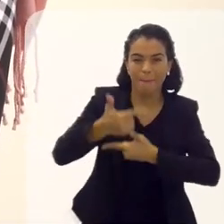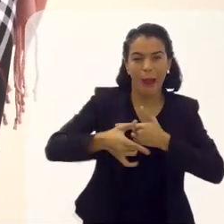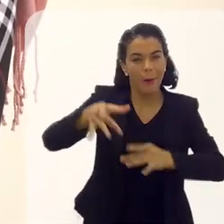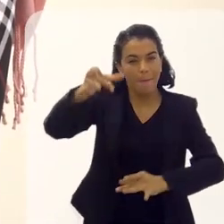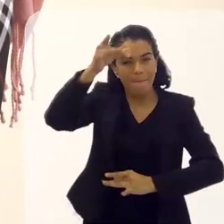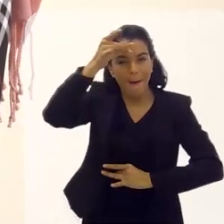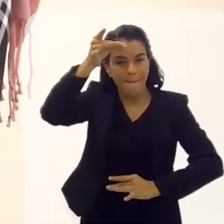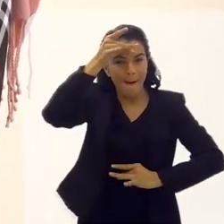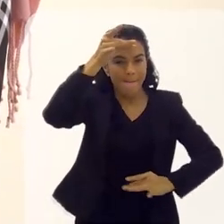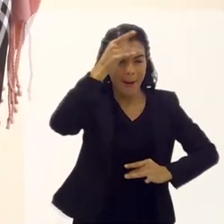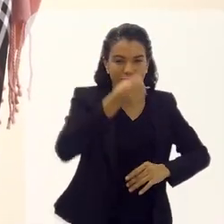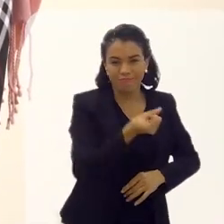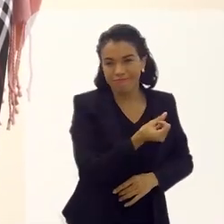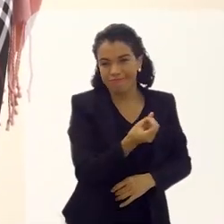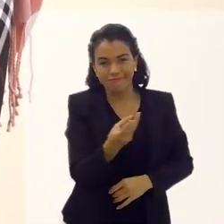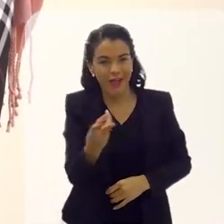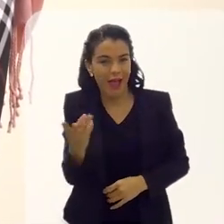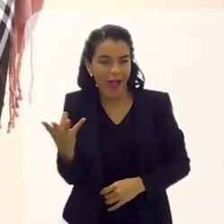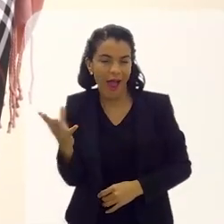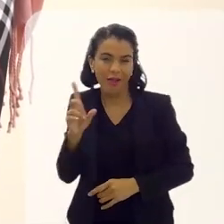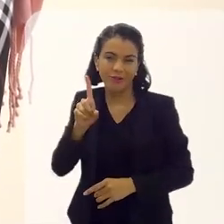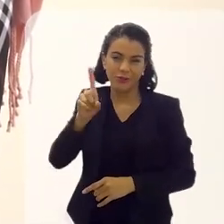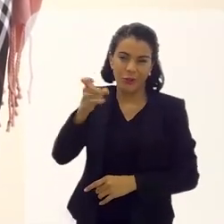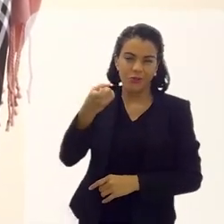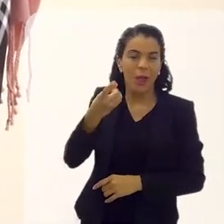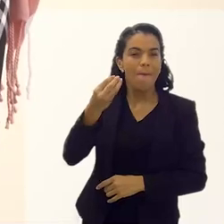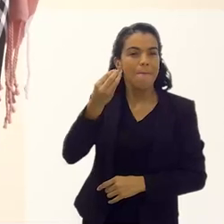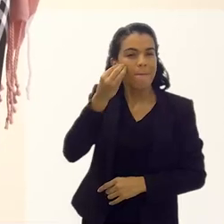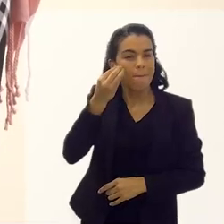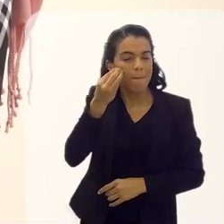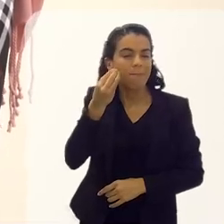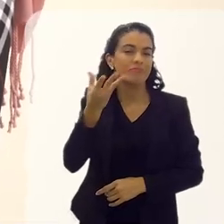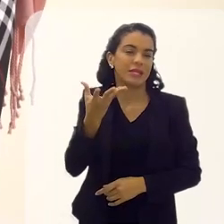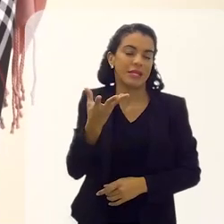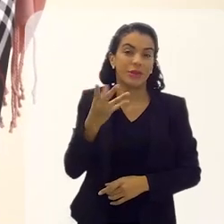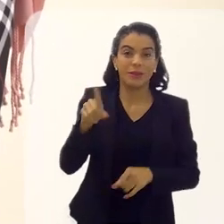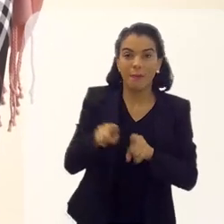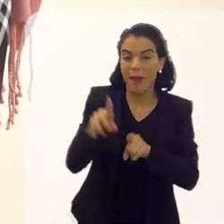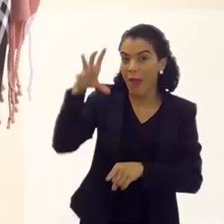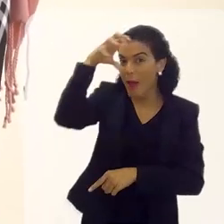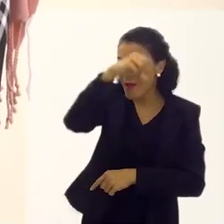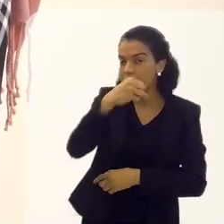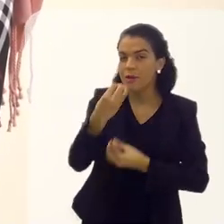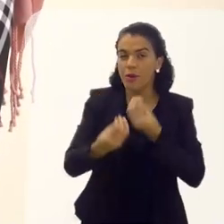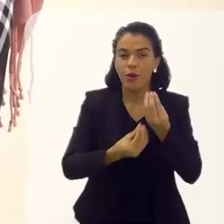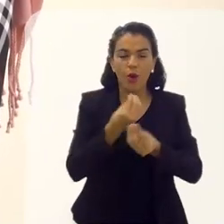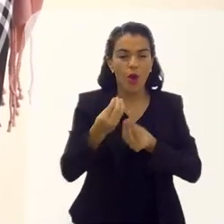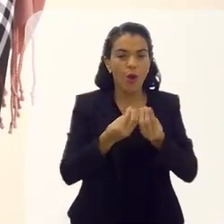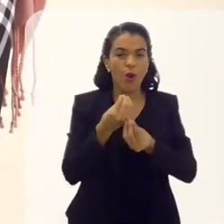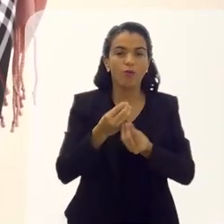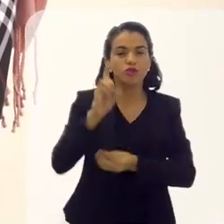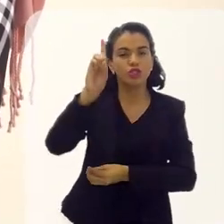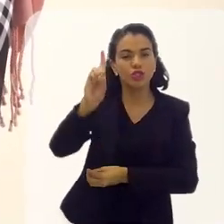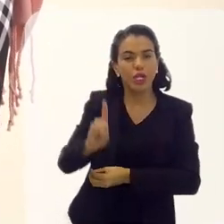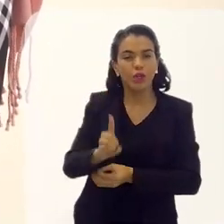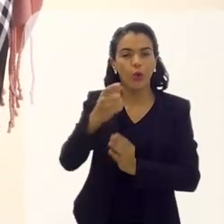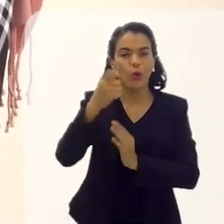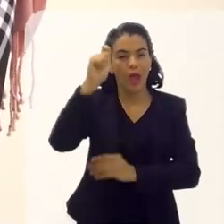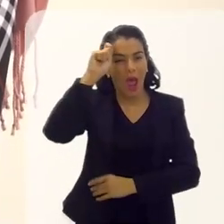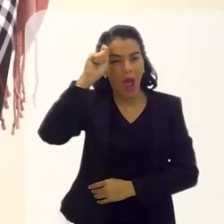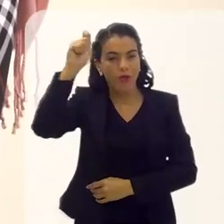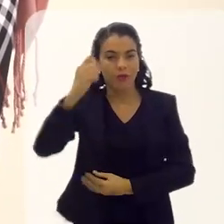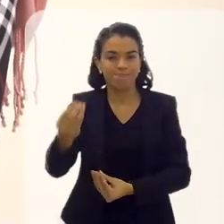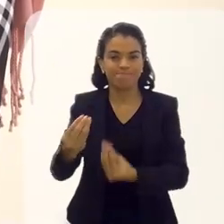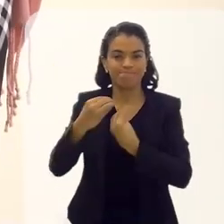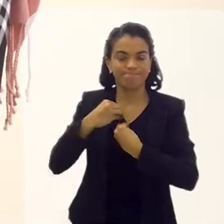pelas personagens que eu pude aprender com elas, as oportunidades que os diretores, os